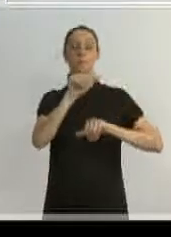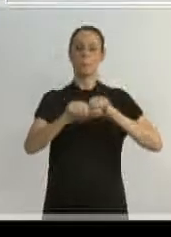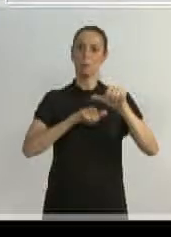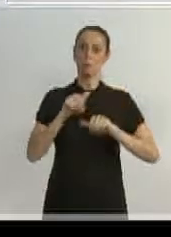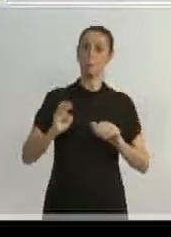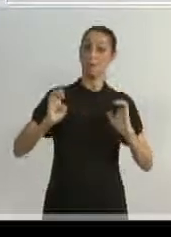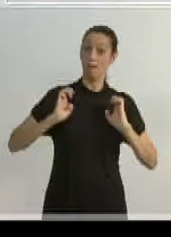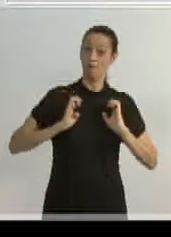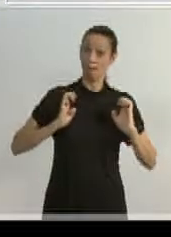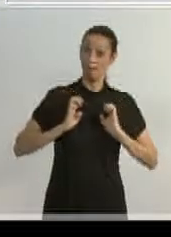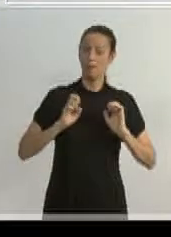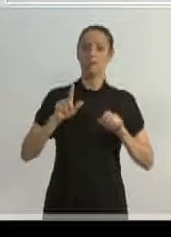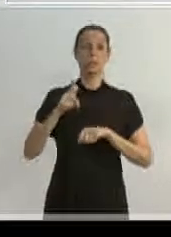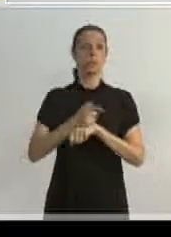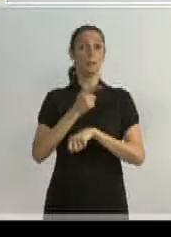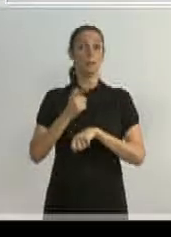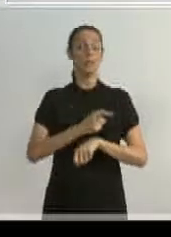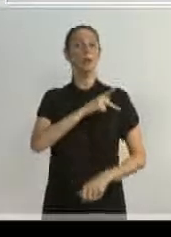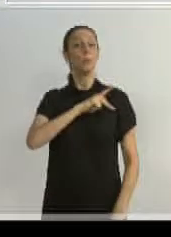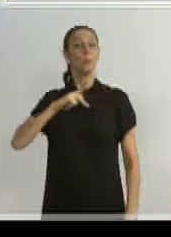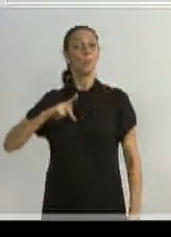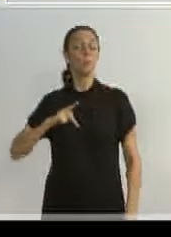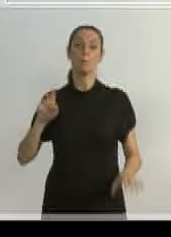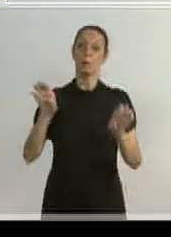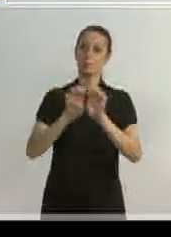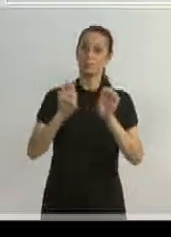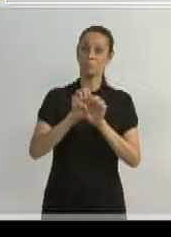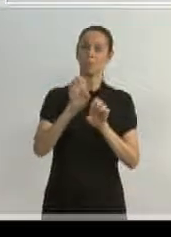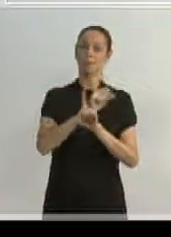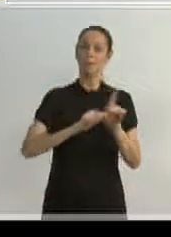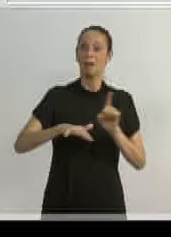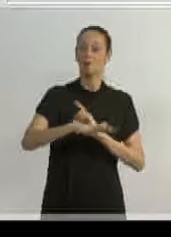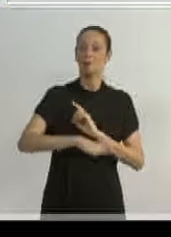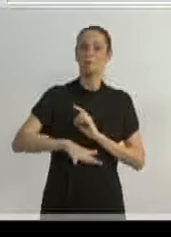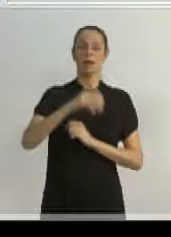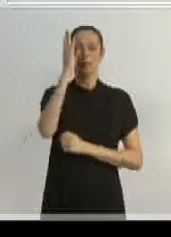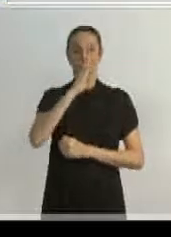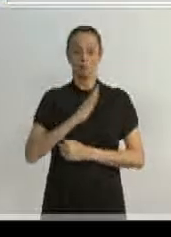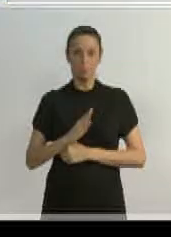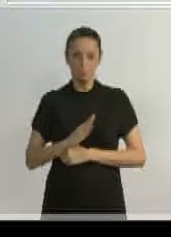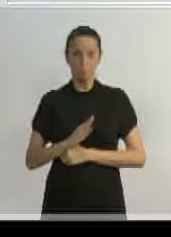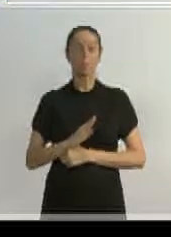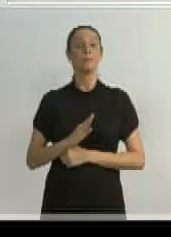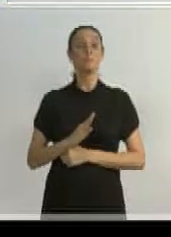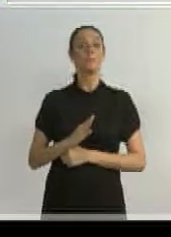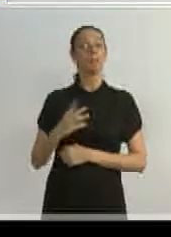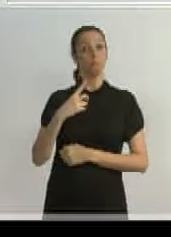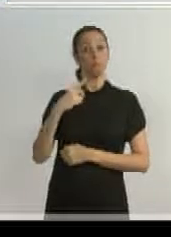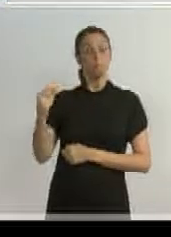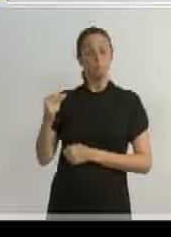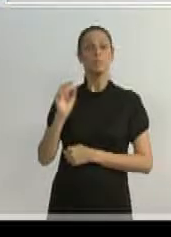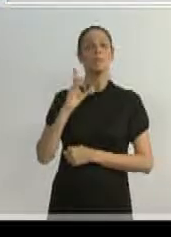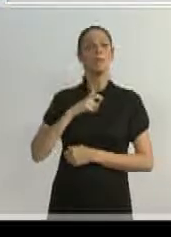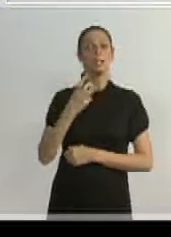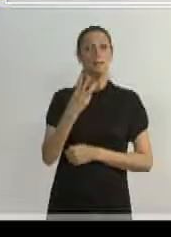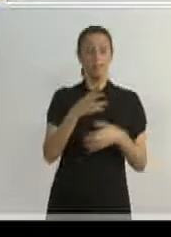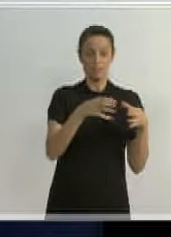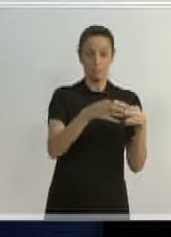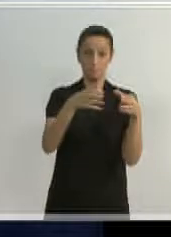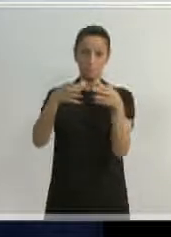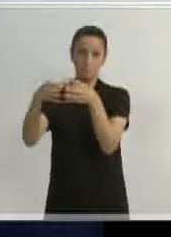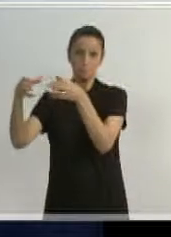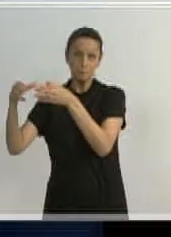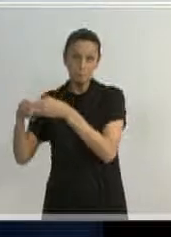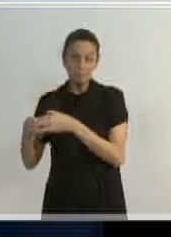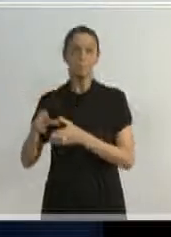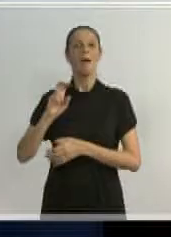ética, de gestão pública na estrutura da sociedade brasileira. Então, eu fui um dos selecionados, tem três categorias nesse projeto, na verdade, a